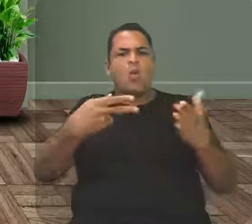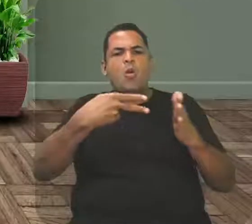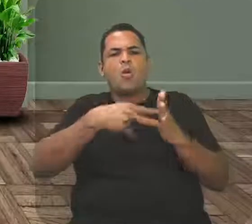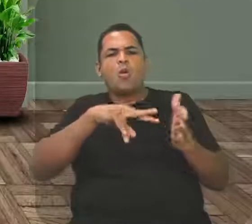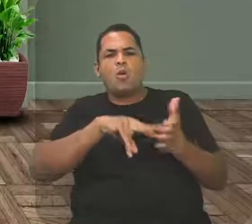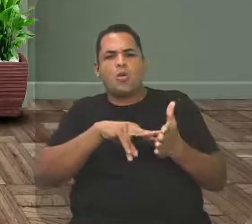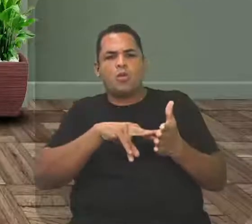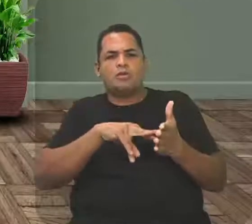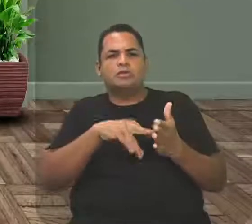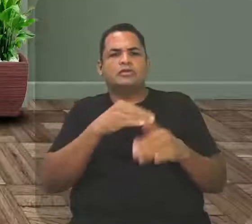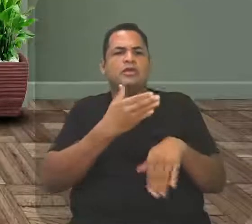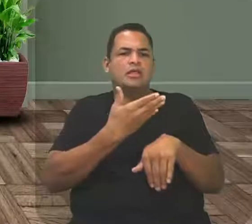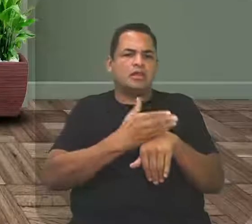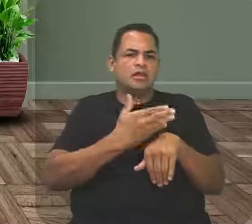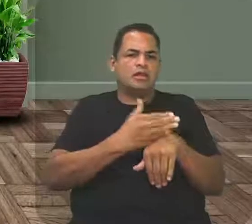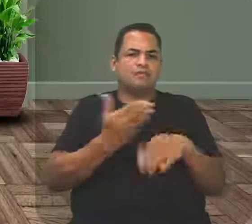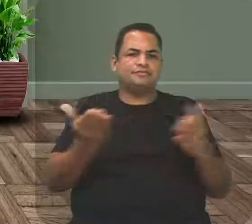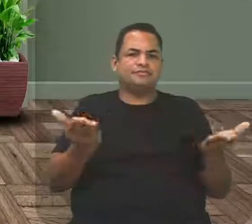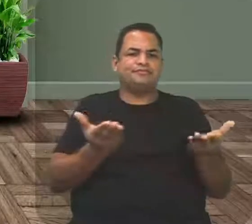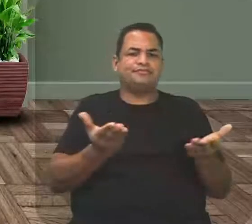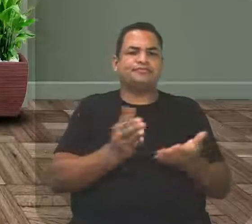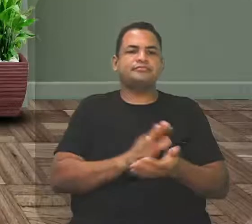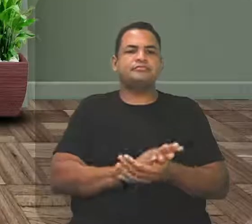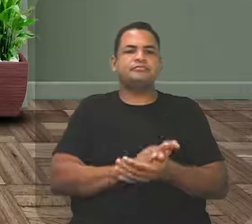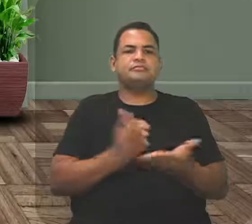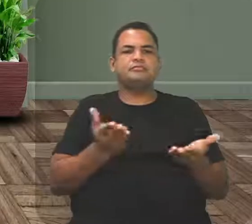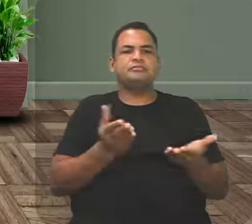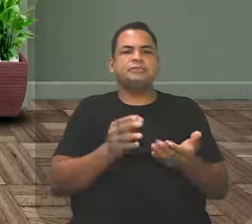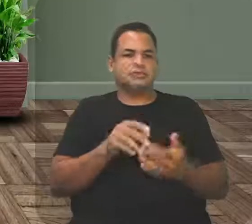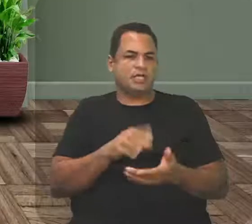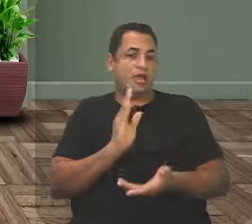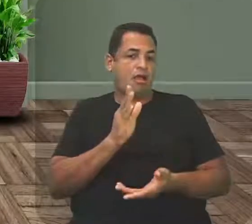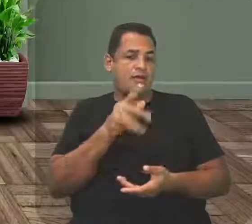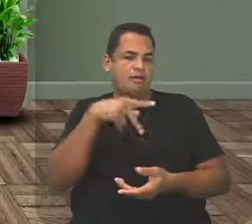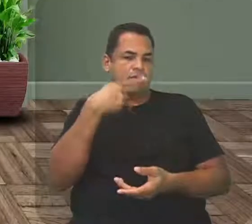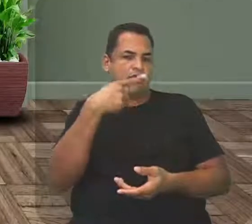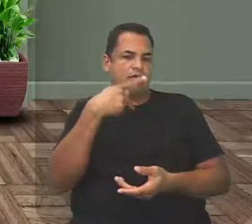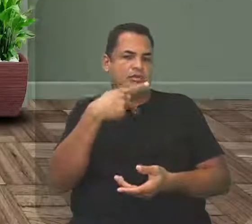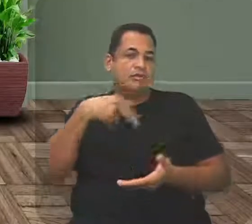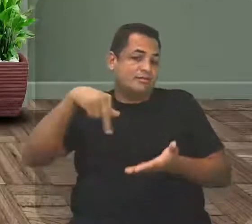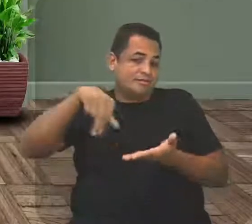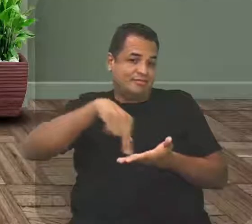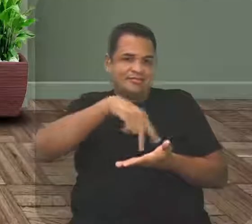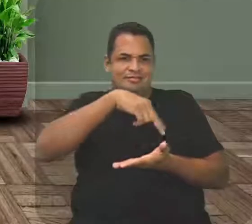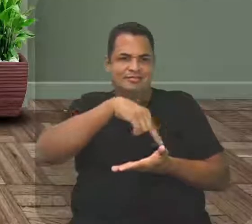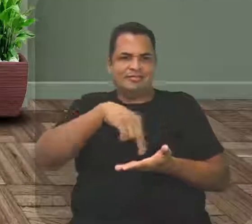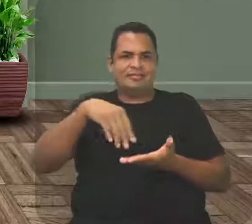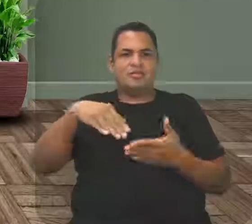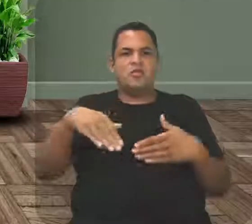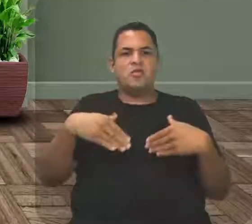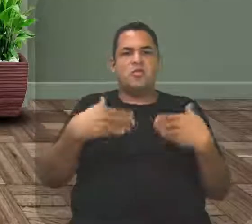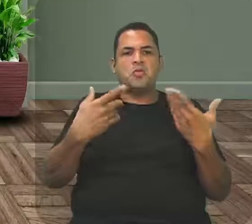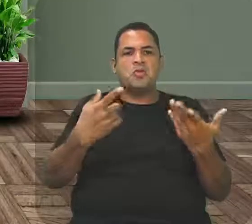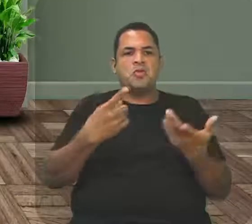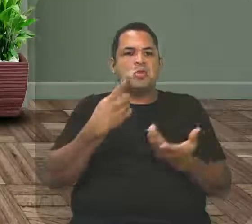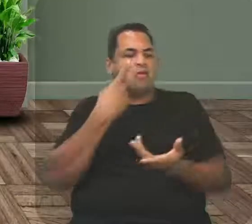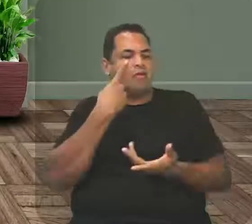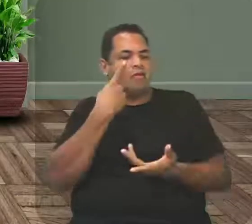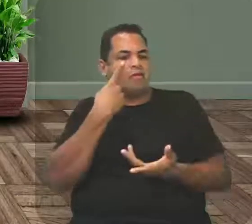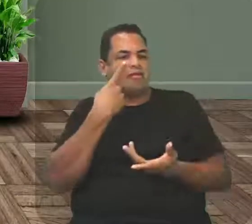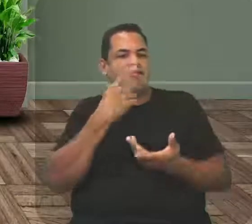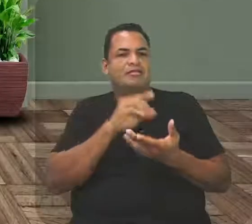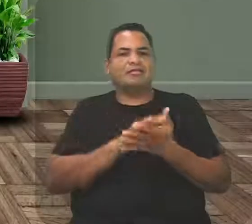Já vai fazendo o exercício, né? E é claro que eu falei pra Márcia que eu ia o quê? Dançar. Quando eu olhei...